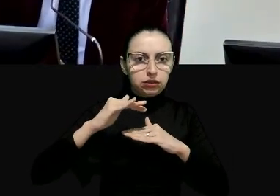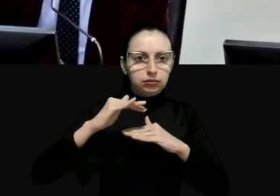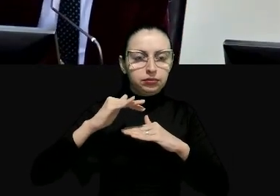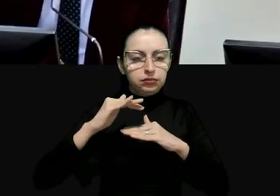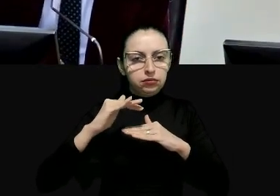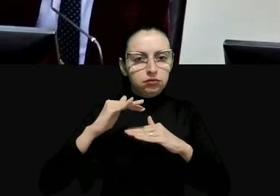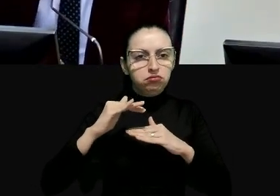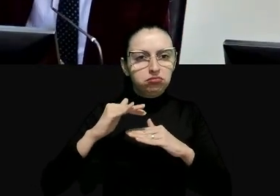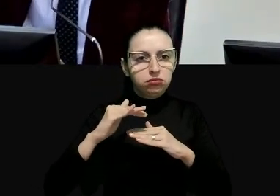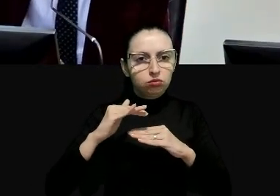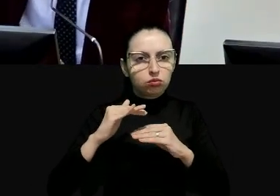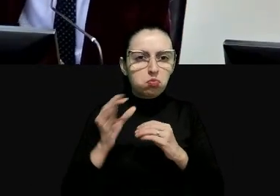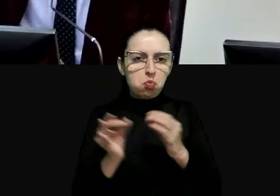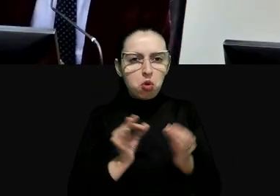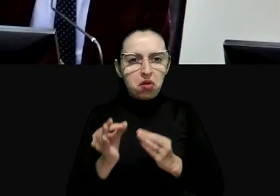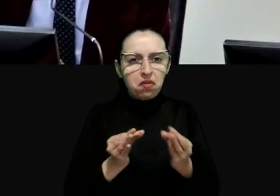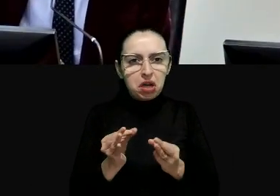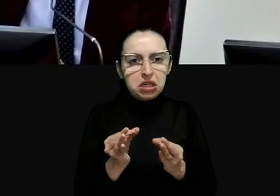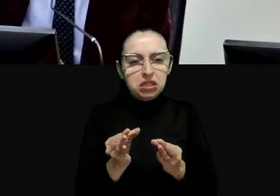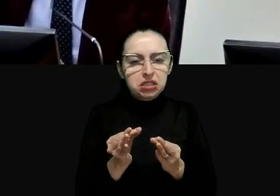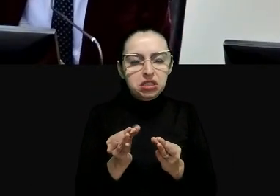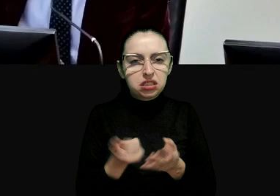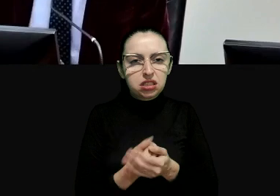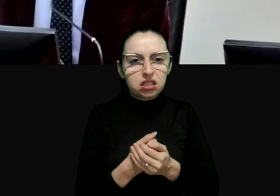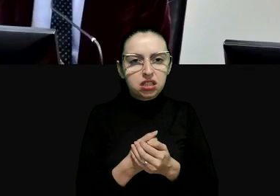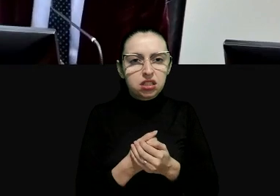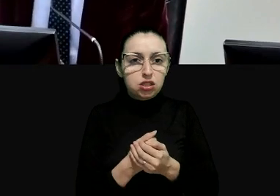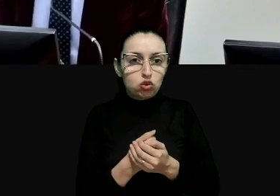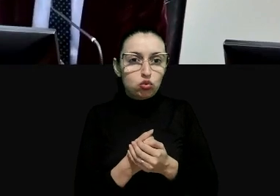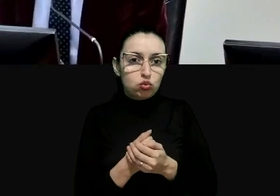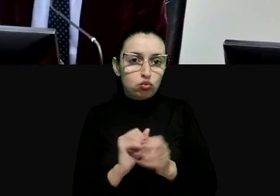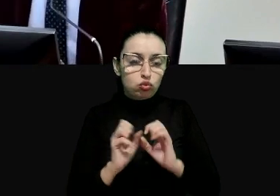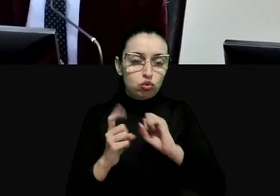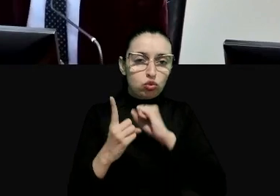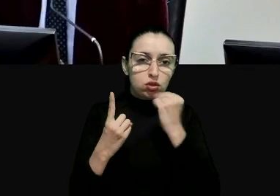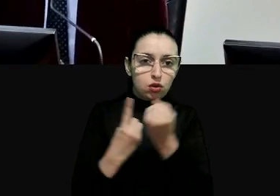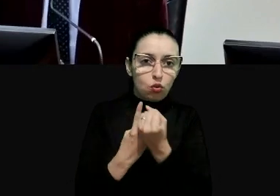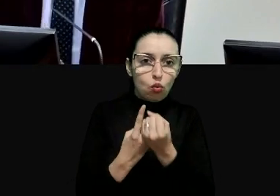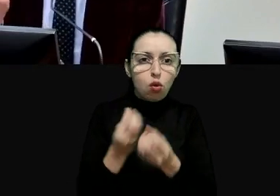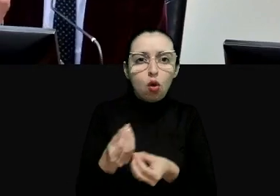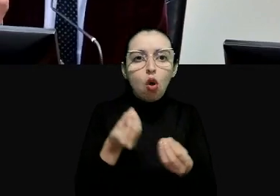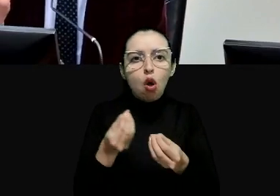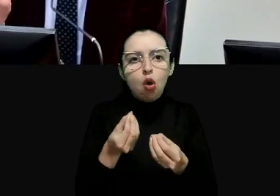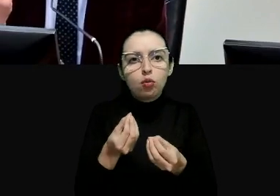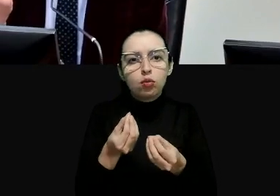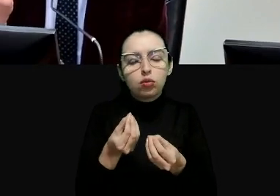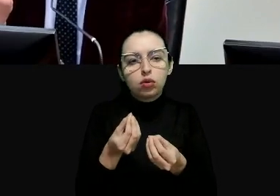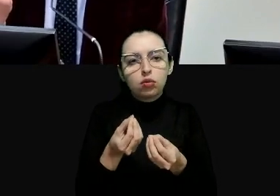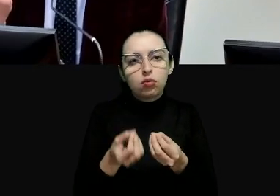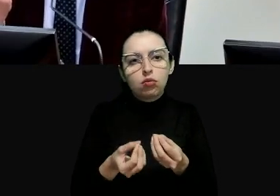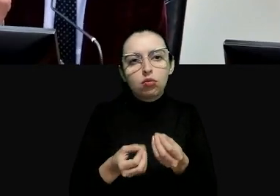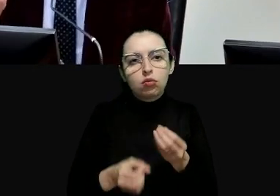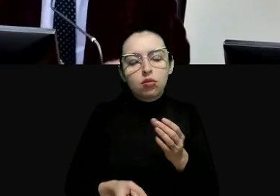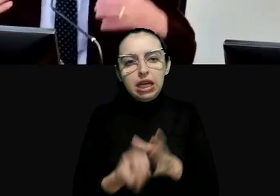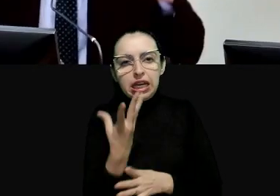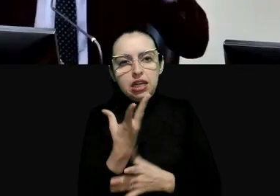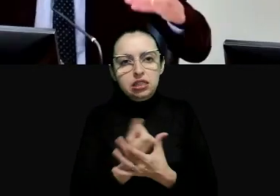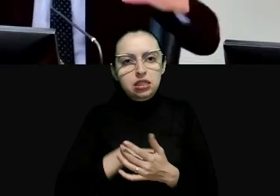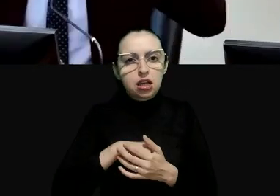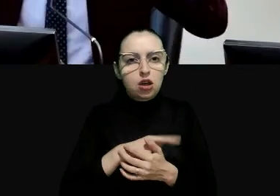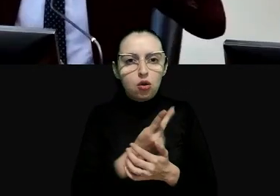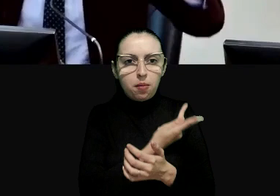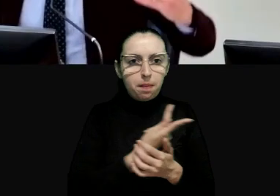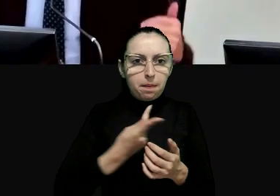conceptualizar uma situação sistêmica social como um fenômeno jurídico é uma